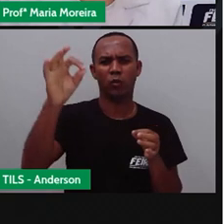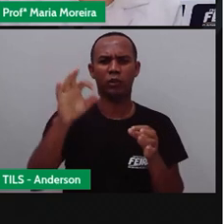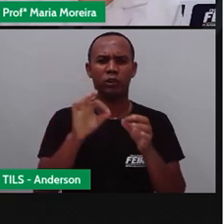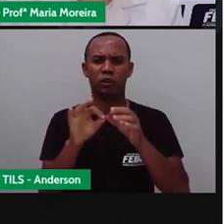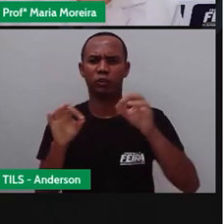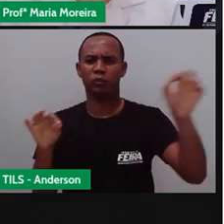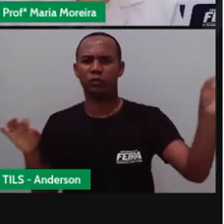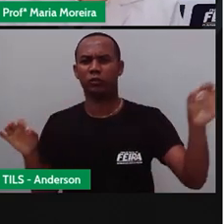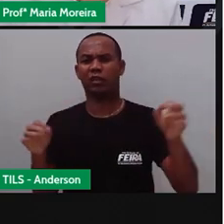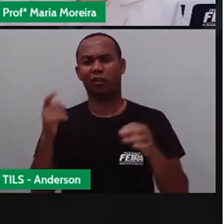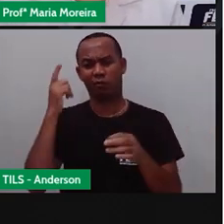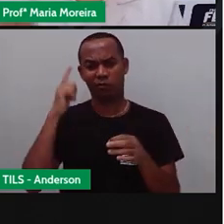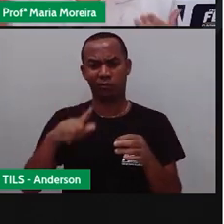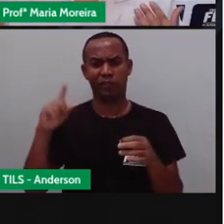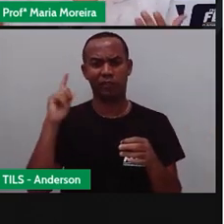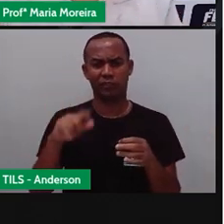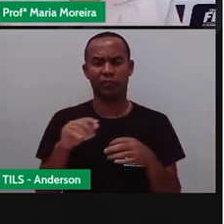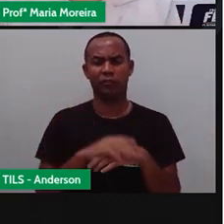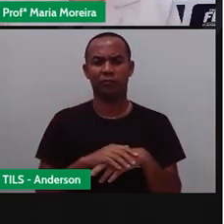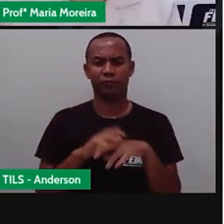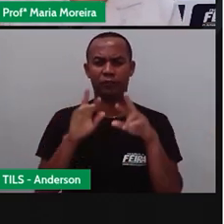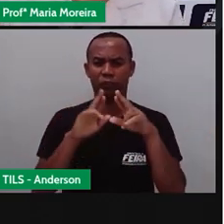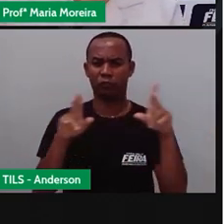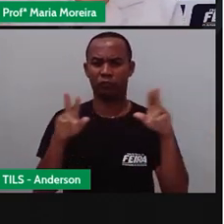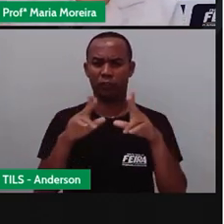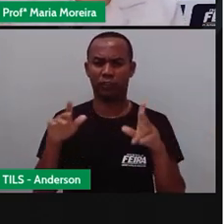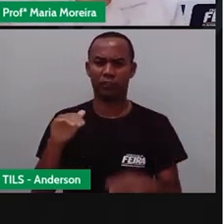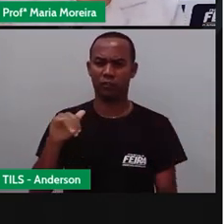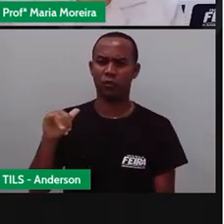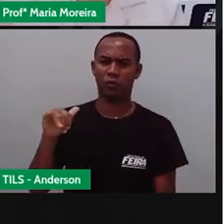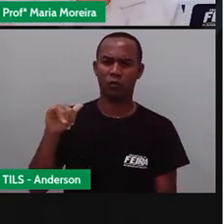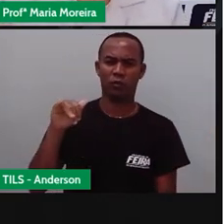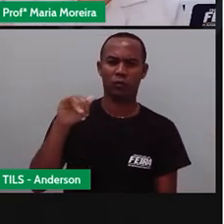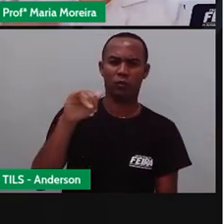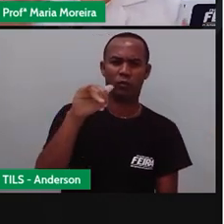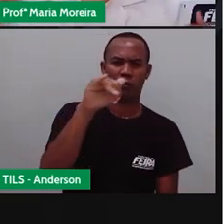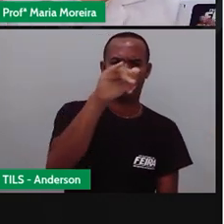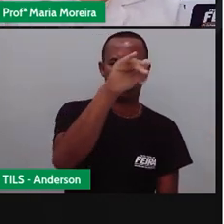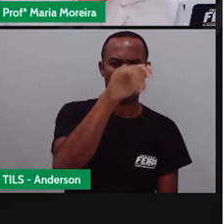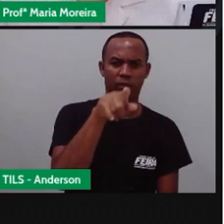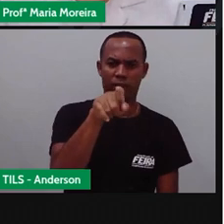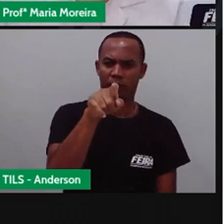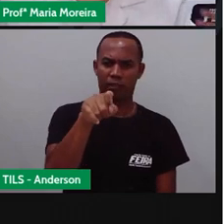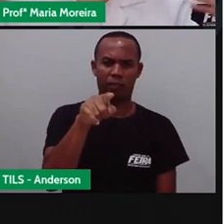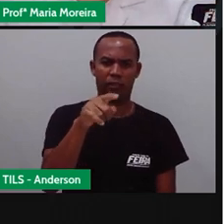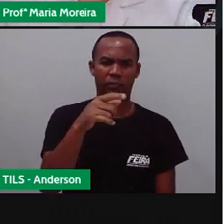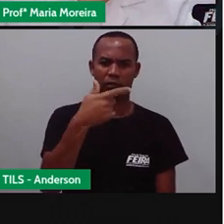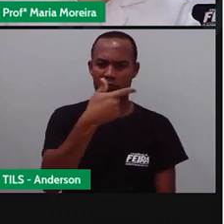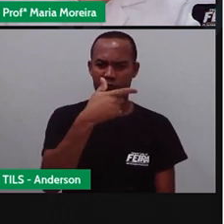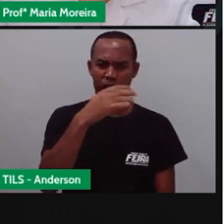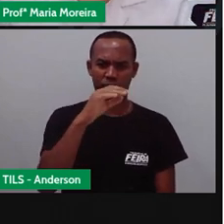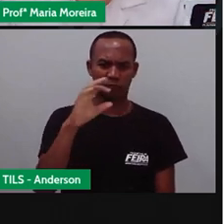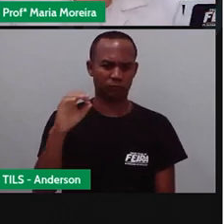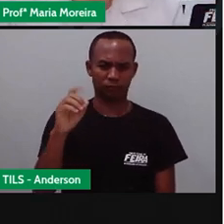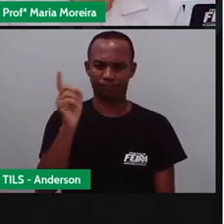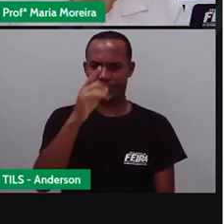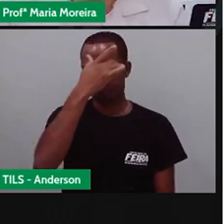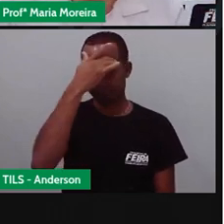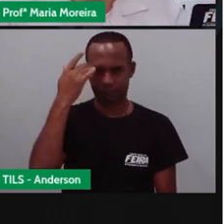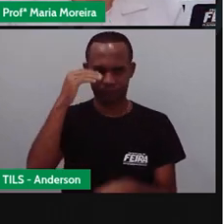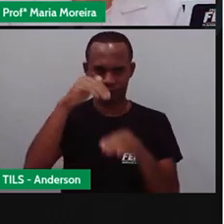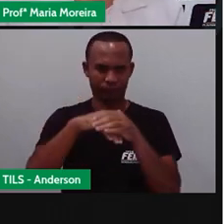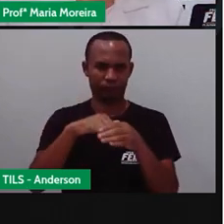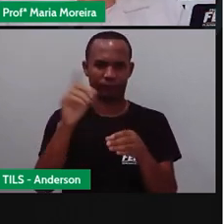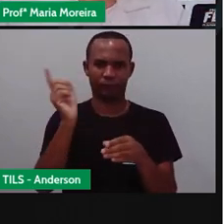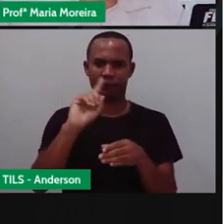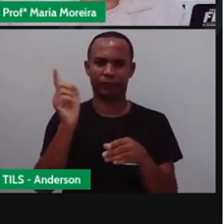lugares distantes. Mas diferente de um avião, um dirigível dá para levar 200 pessoas, 300 pessoas, como é o caso de um